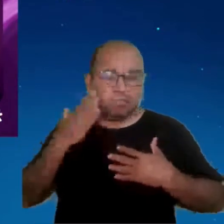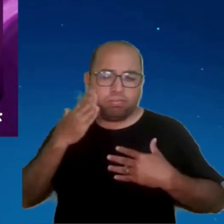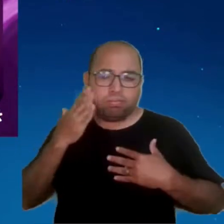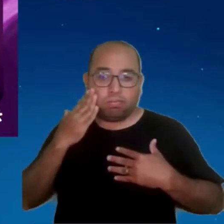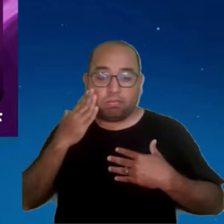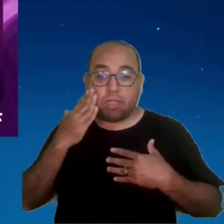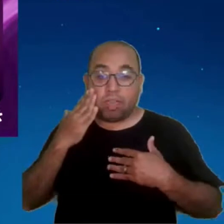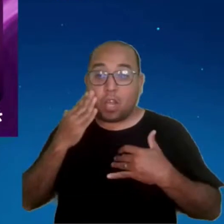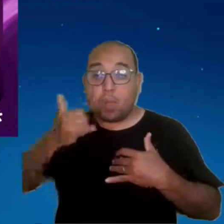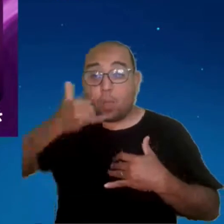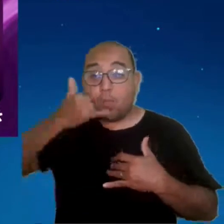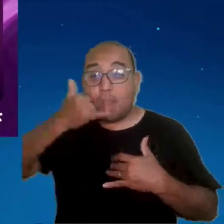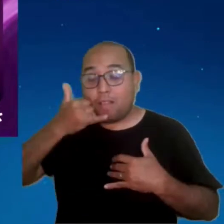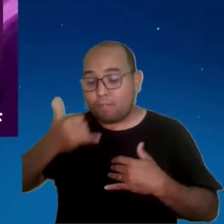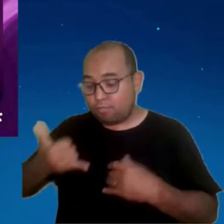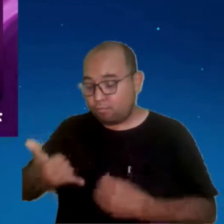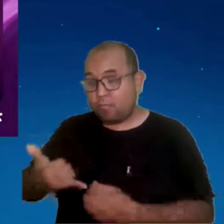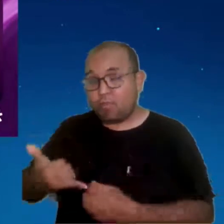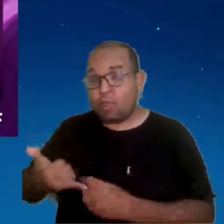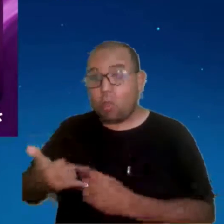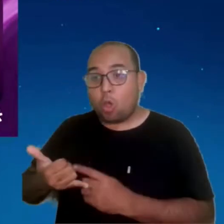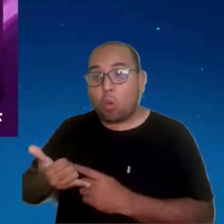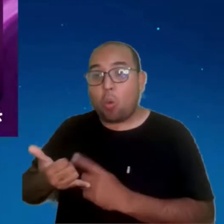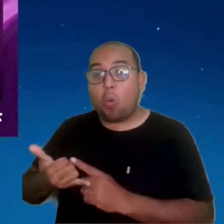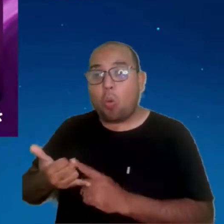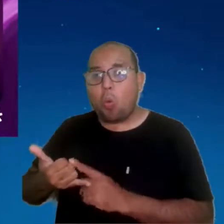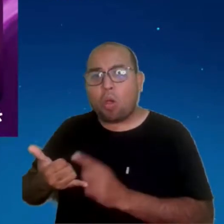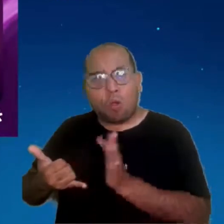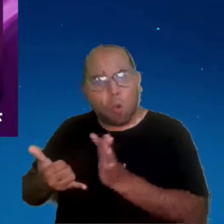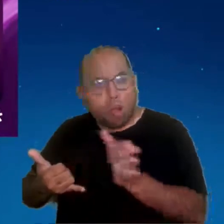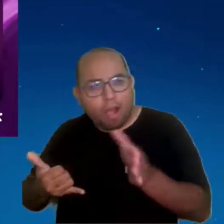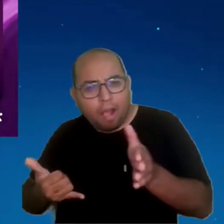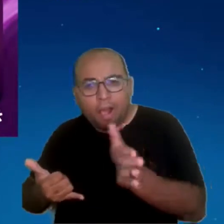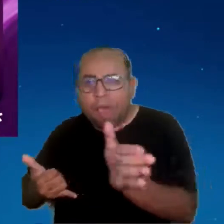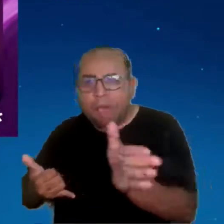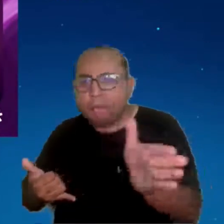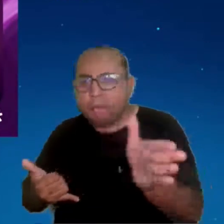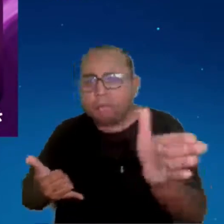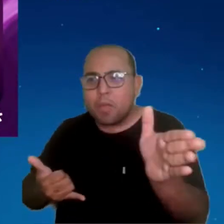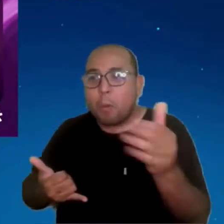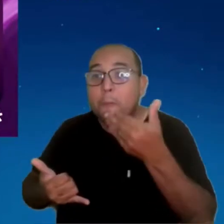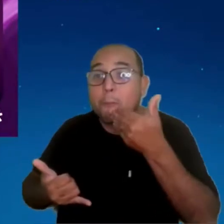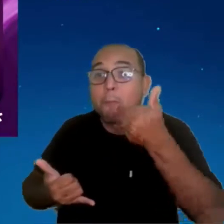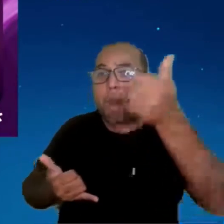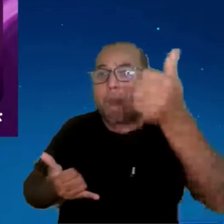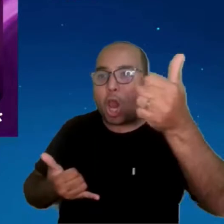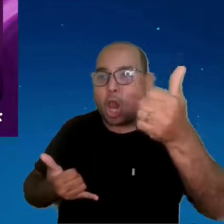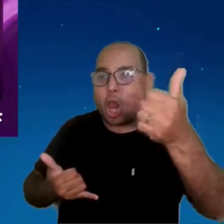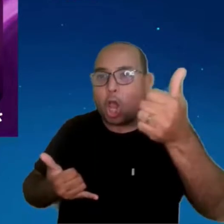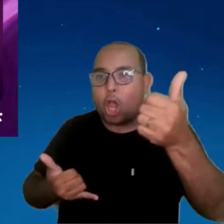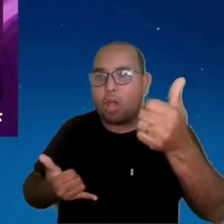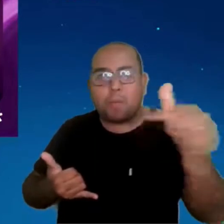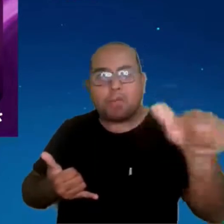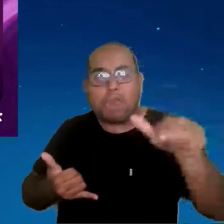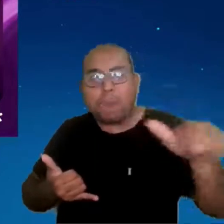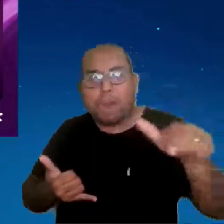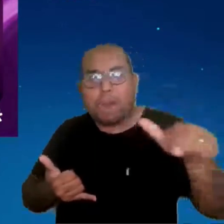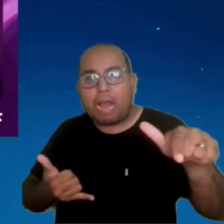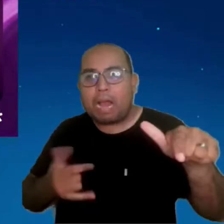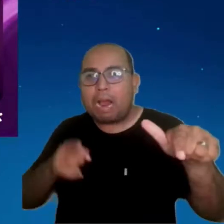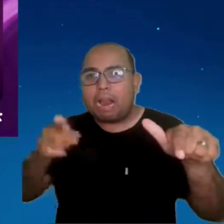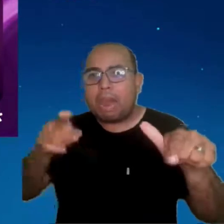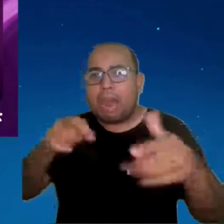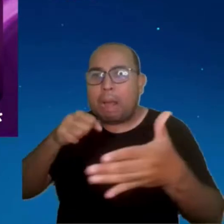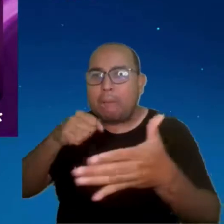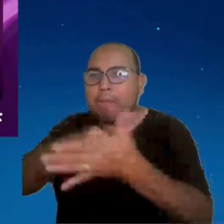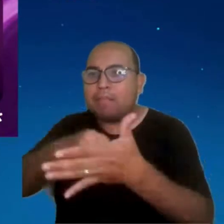no seu celular a rota da cidade e já te indica o melhor caminho para você poder ir. Já saiba onde tem um acidente. Em Petrolina, por